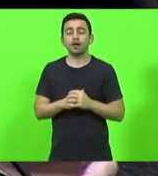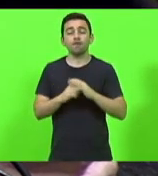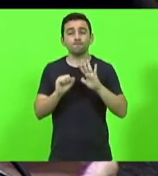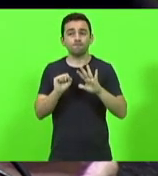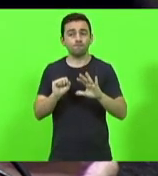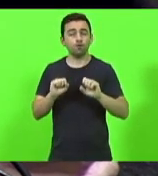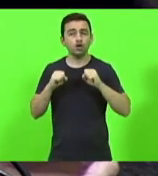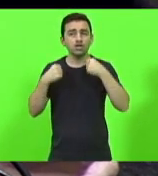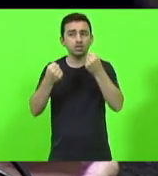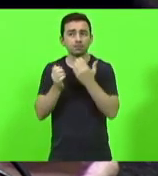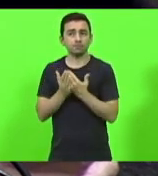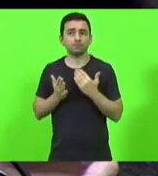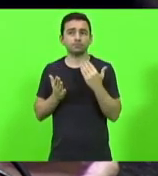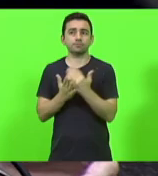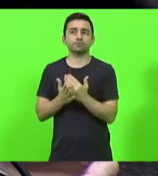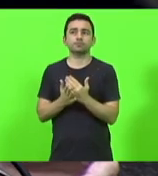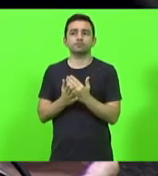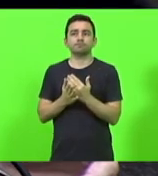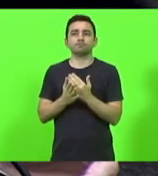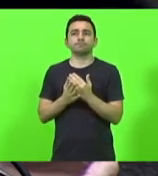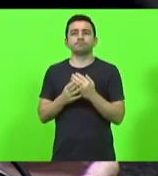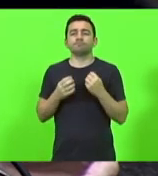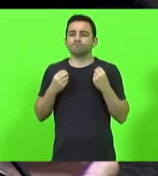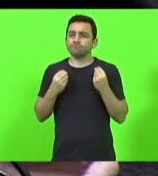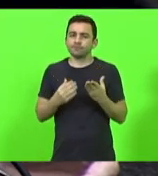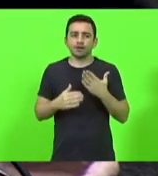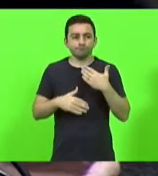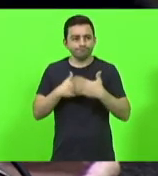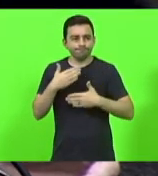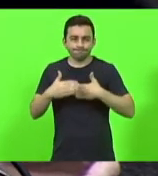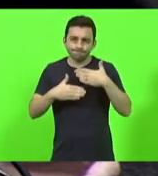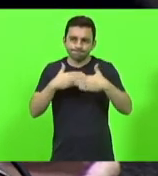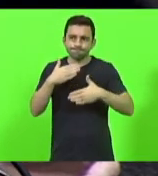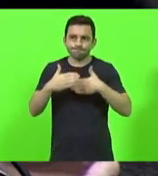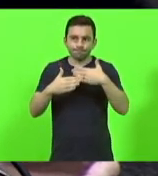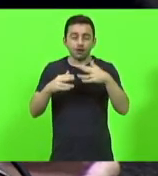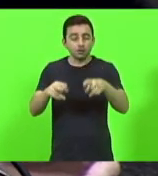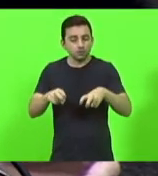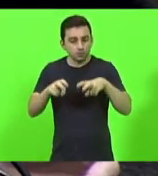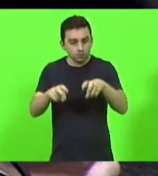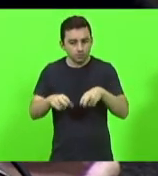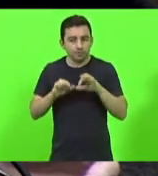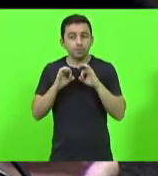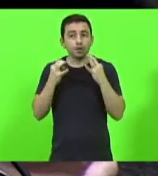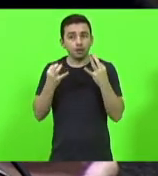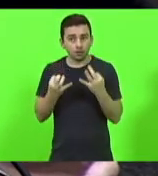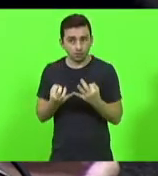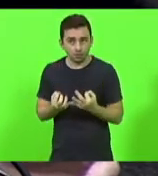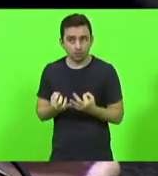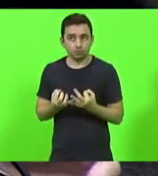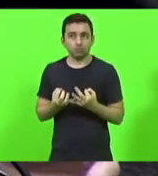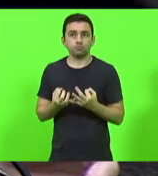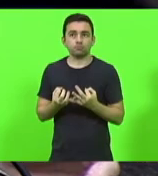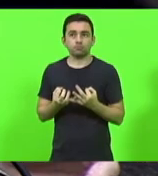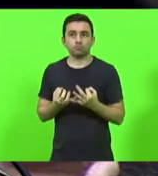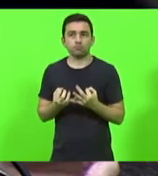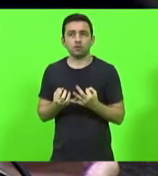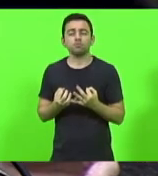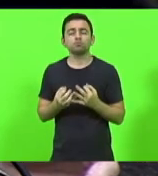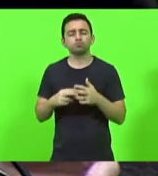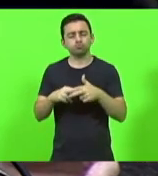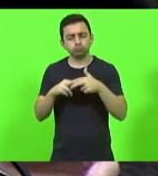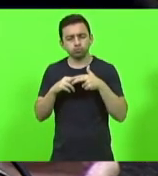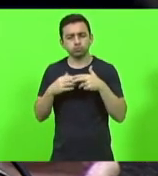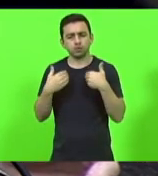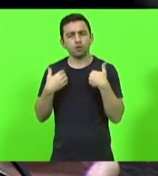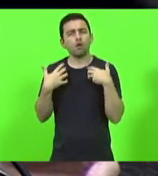fortalecido, oportunizando cada vez mais a agricultura familiar também se fortalecer. Então dessa forma quero aqui